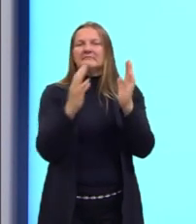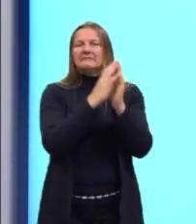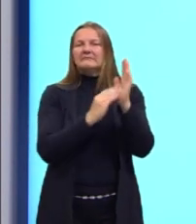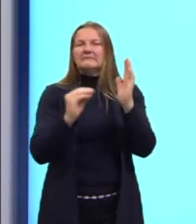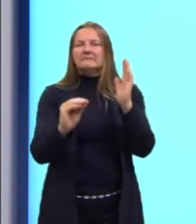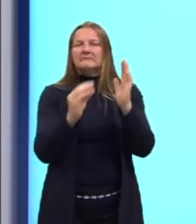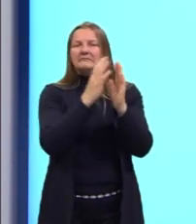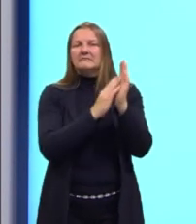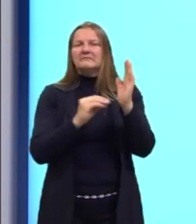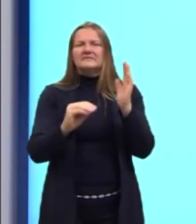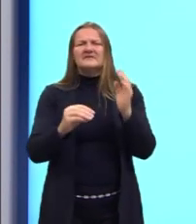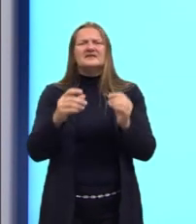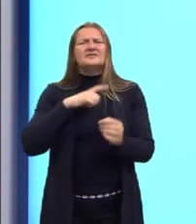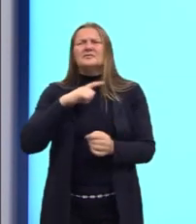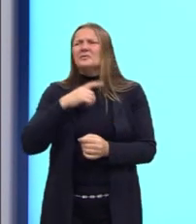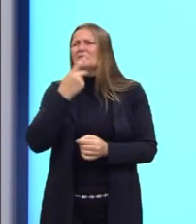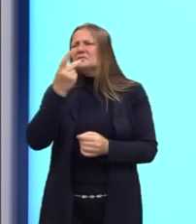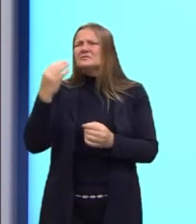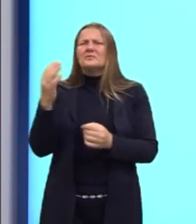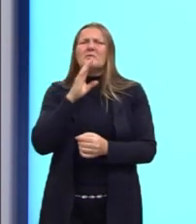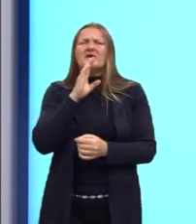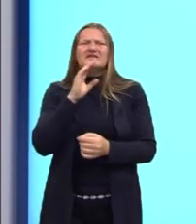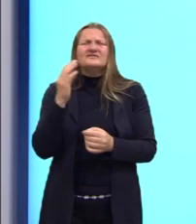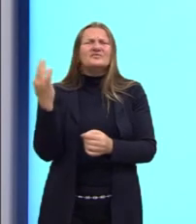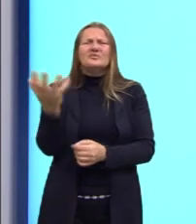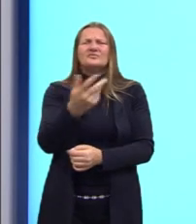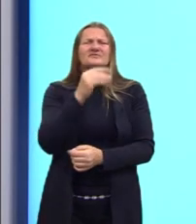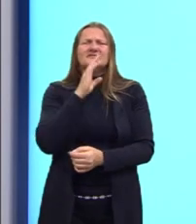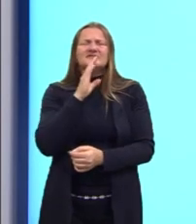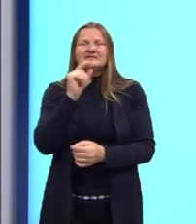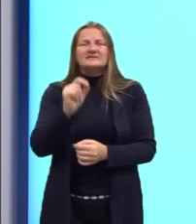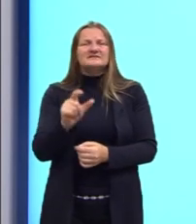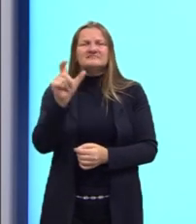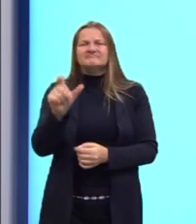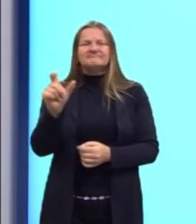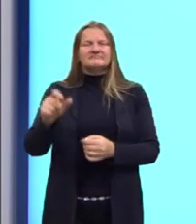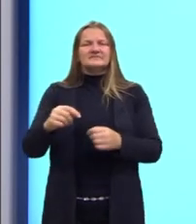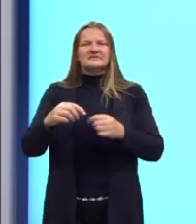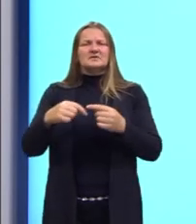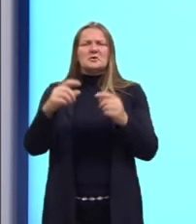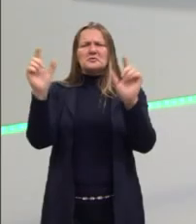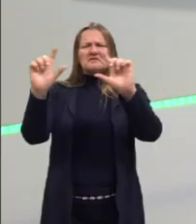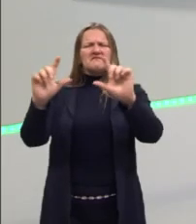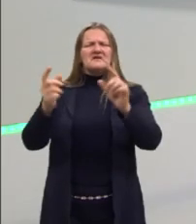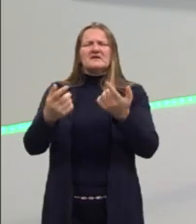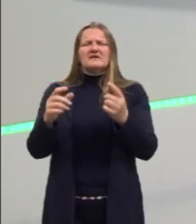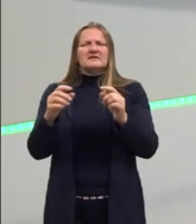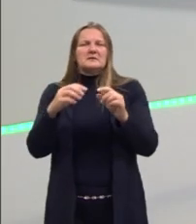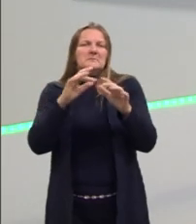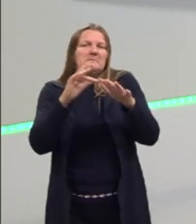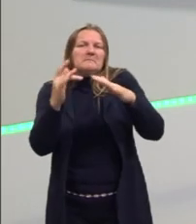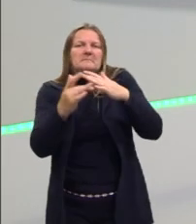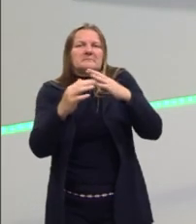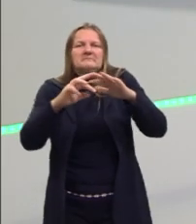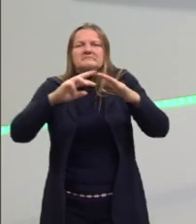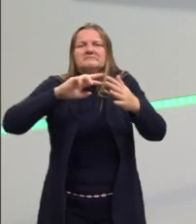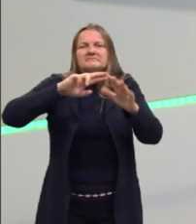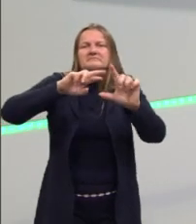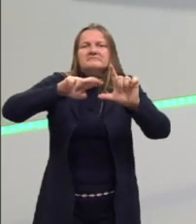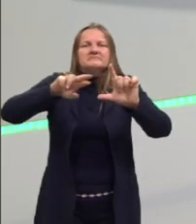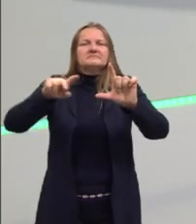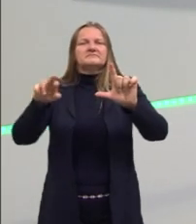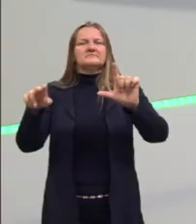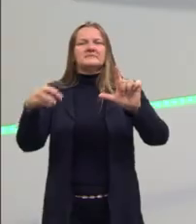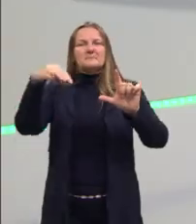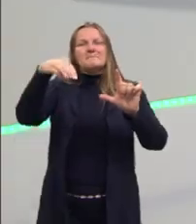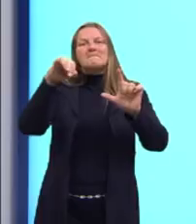aquelas informações que todo mundo fala, que várias pessoas comentam na mídia, aquelas informações que são bem batidas mesmo. E